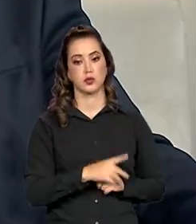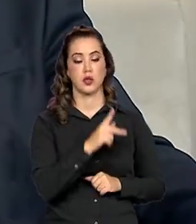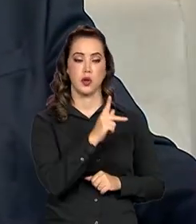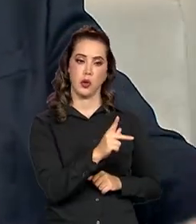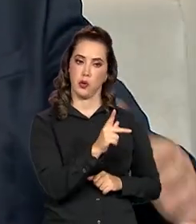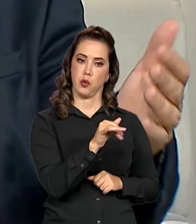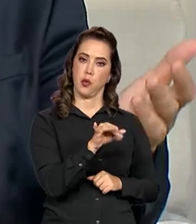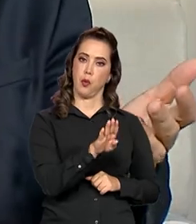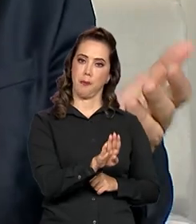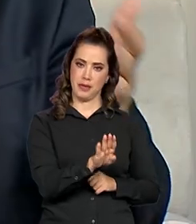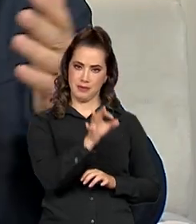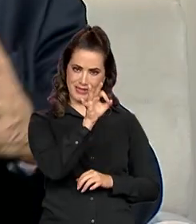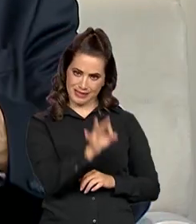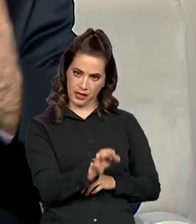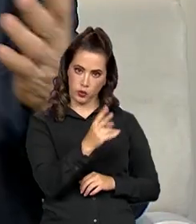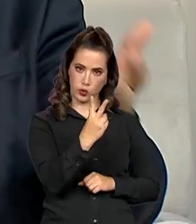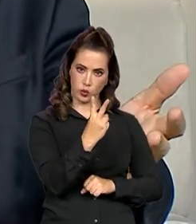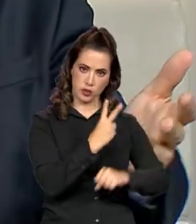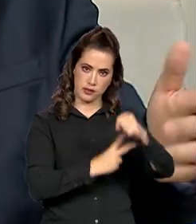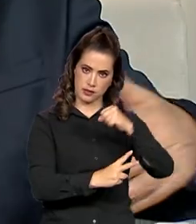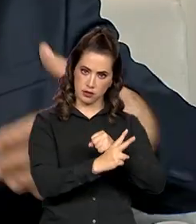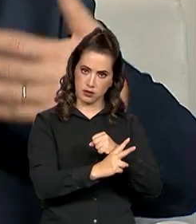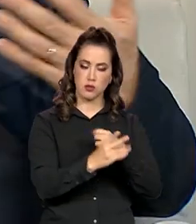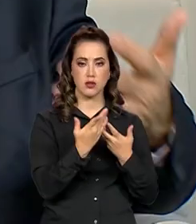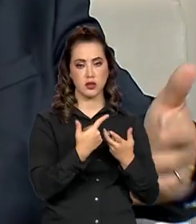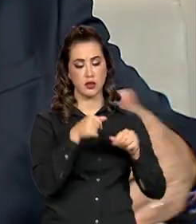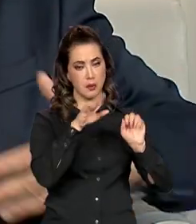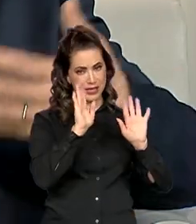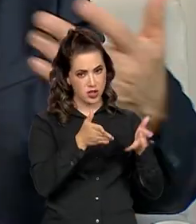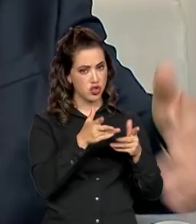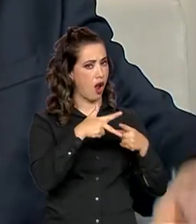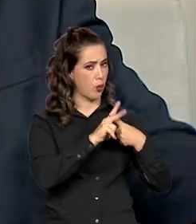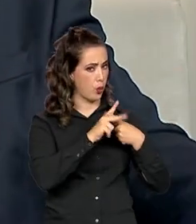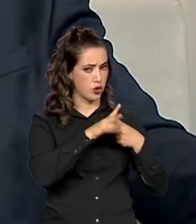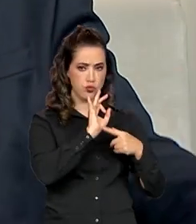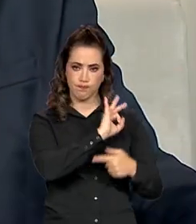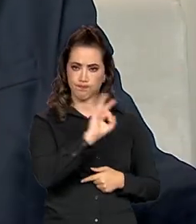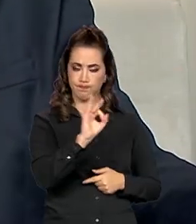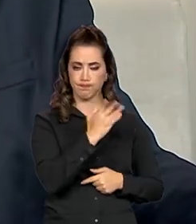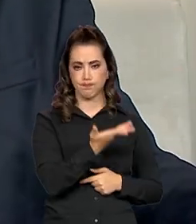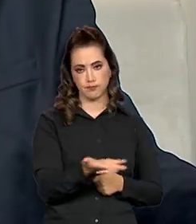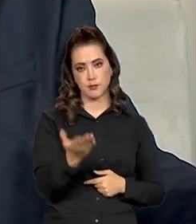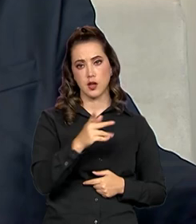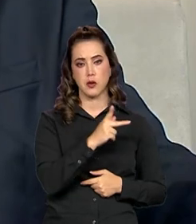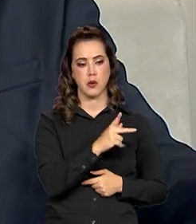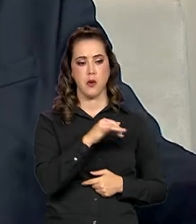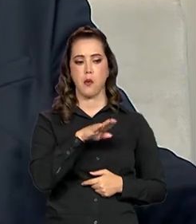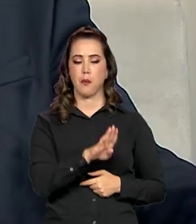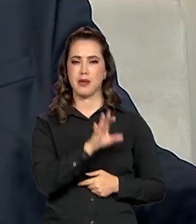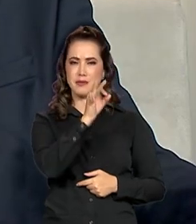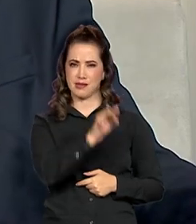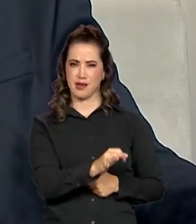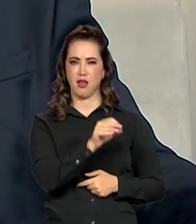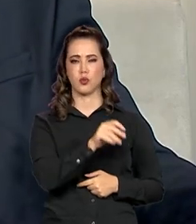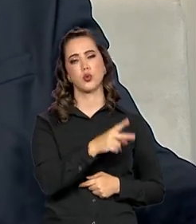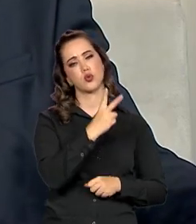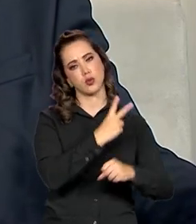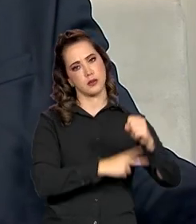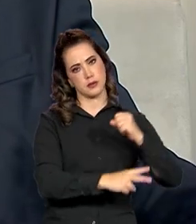consolidado, dois anos anterior, porque é o PIB consolidado, já foi revisado, enfim. É o PIB definitivo.